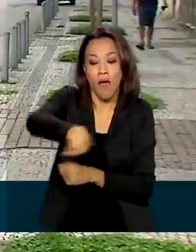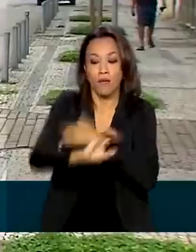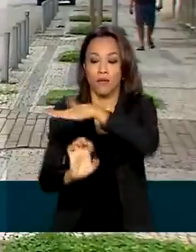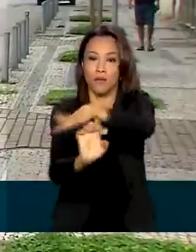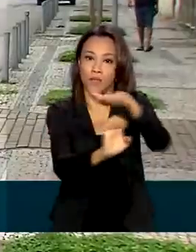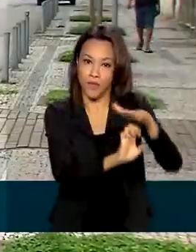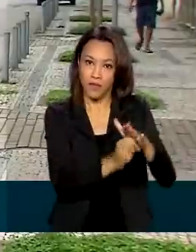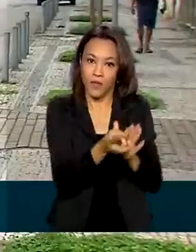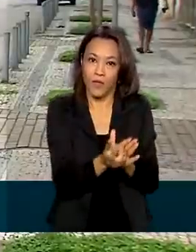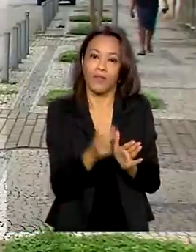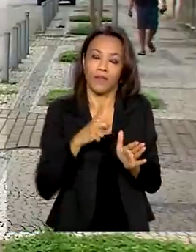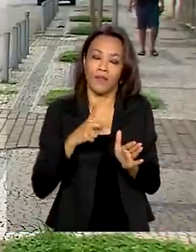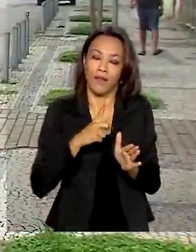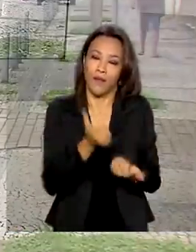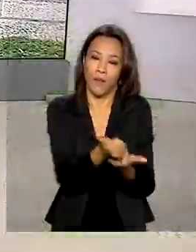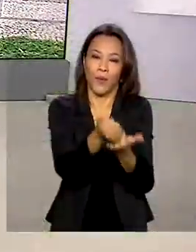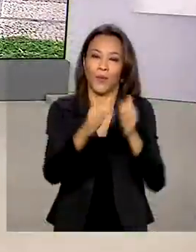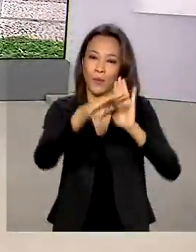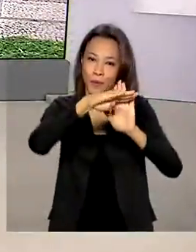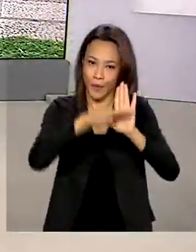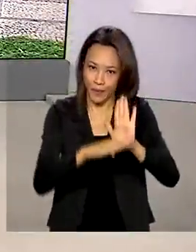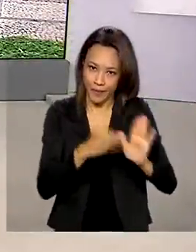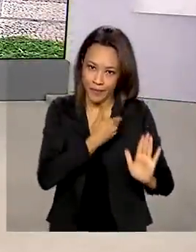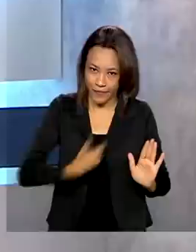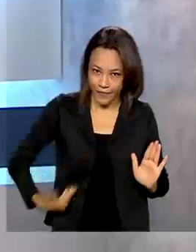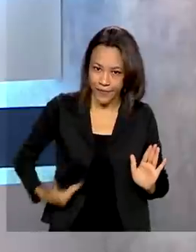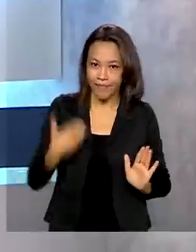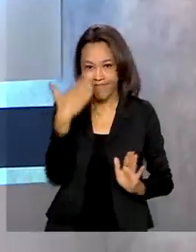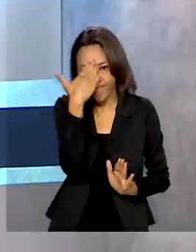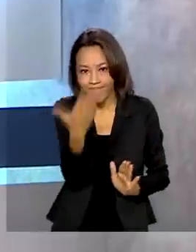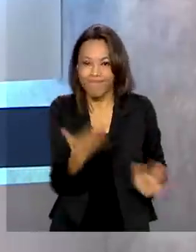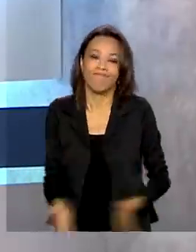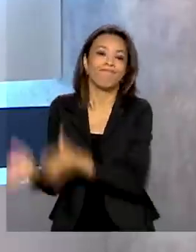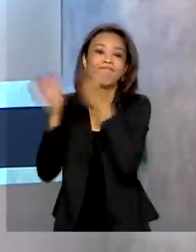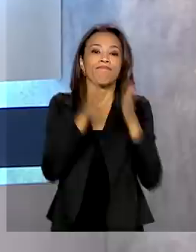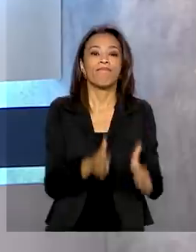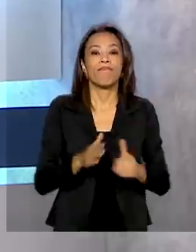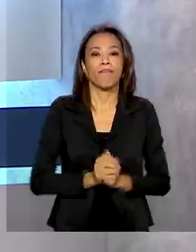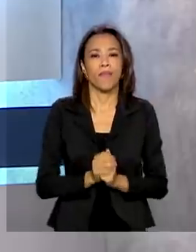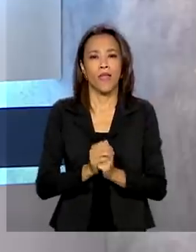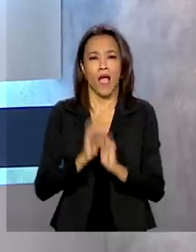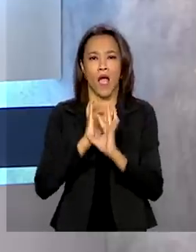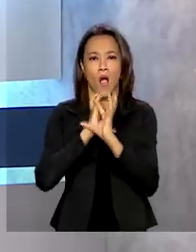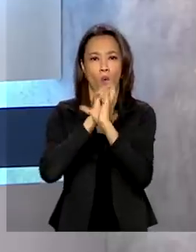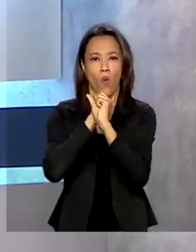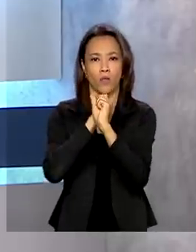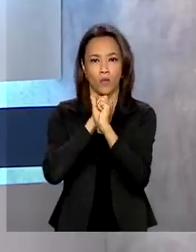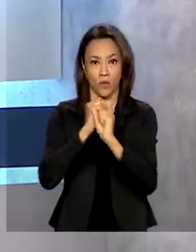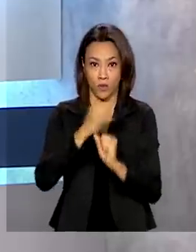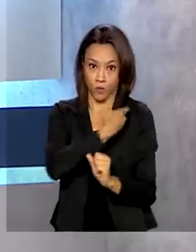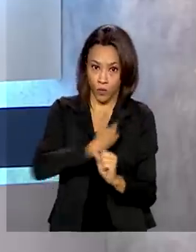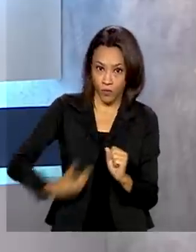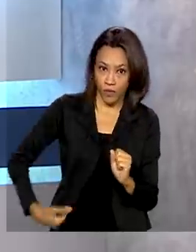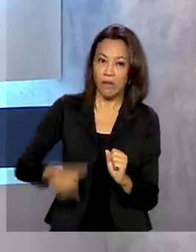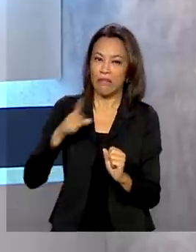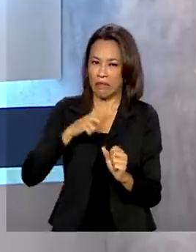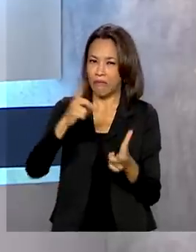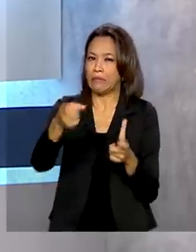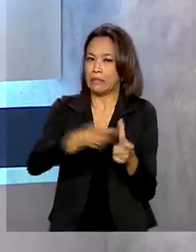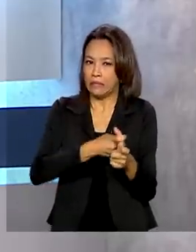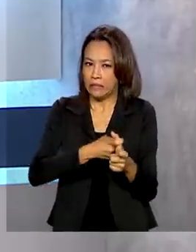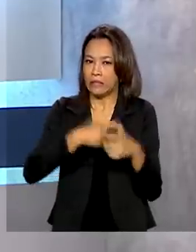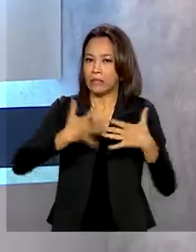programa. É com você, Manu. Obrigada, Tiago. As contas do governo registraram um déficit de